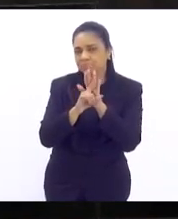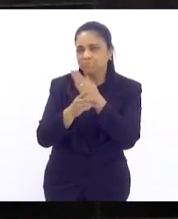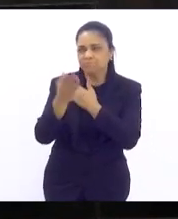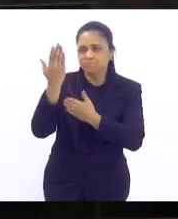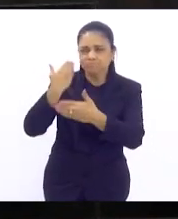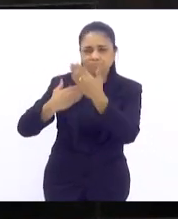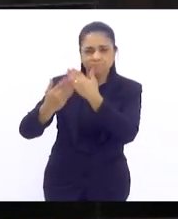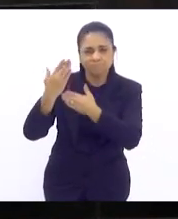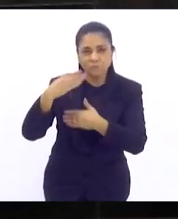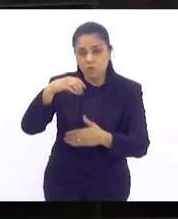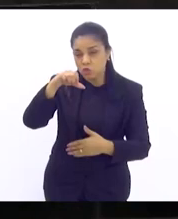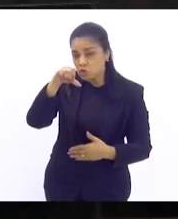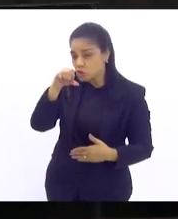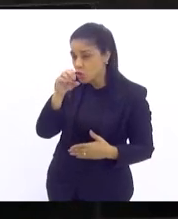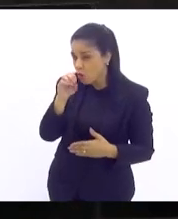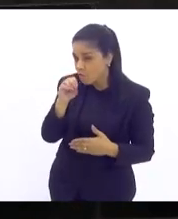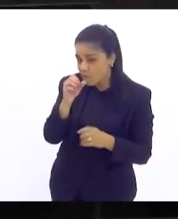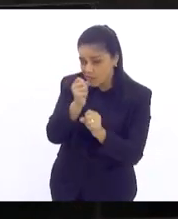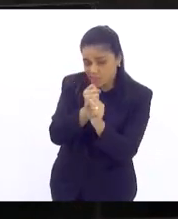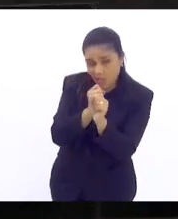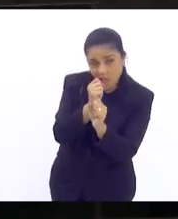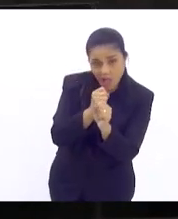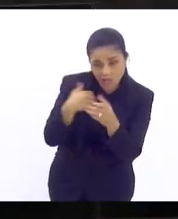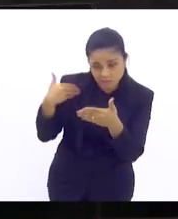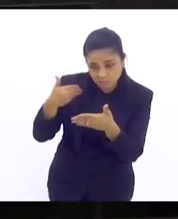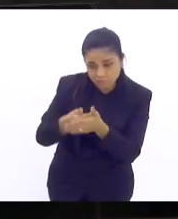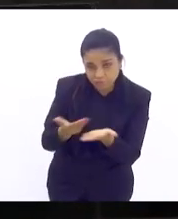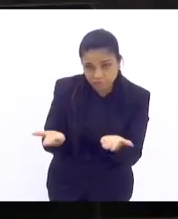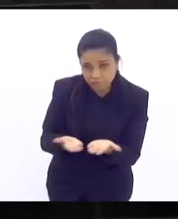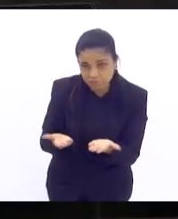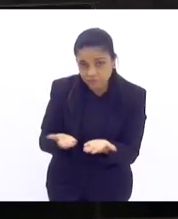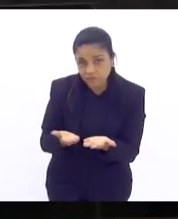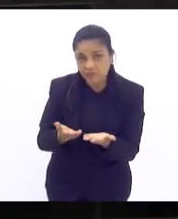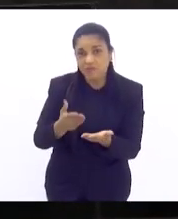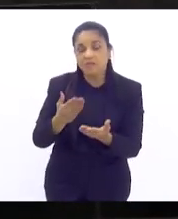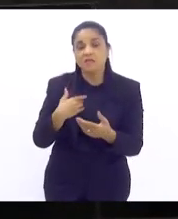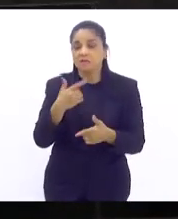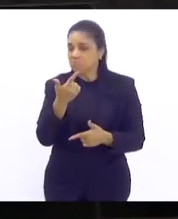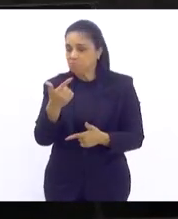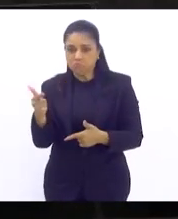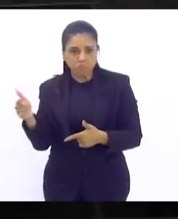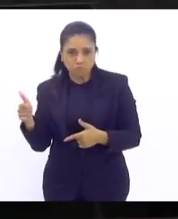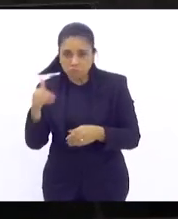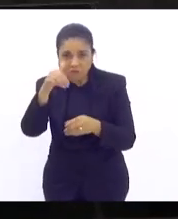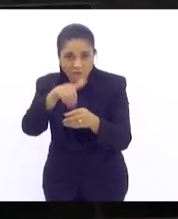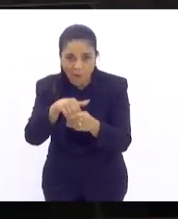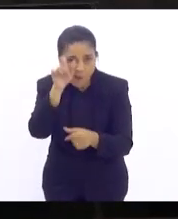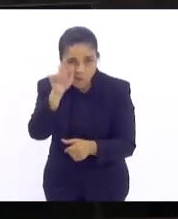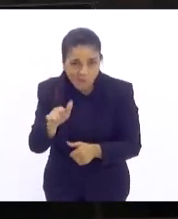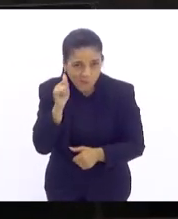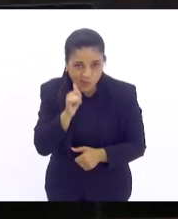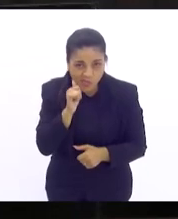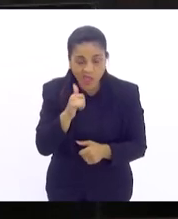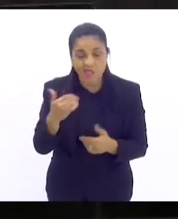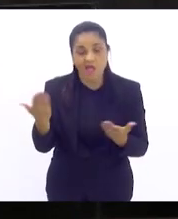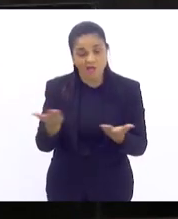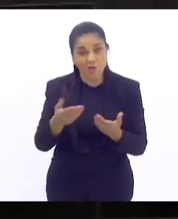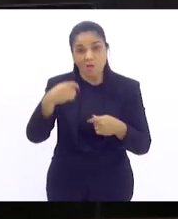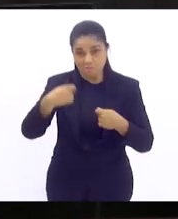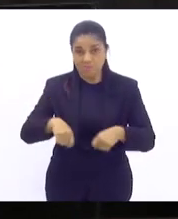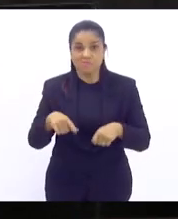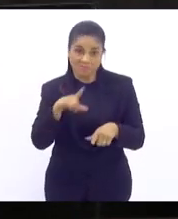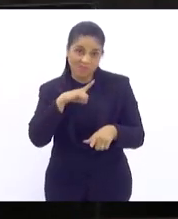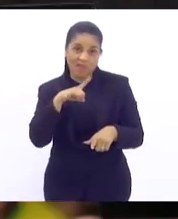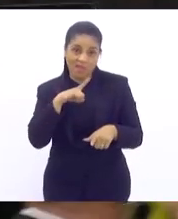anos com as nossas mulheres podendo votar e serem votadas, a gente ainda tem muita